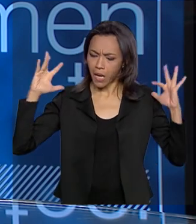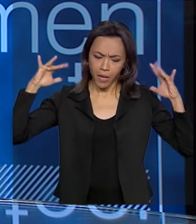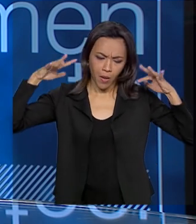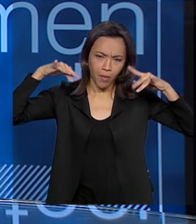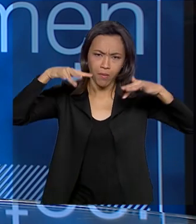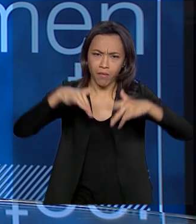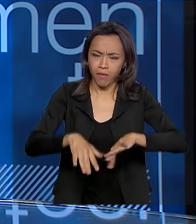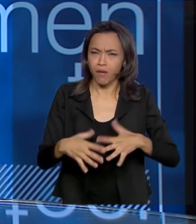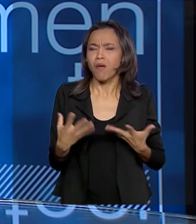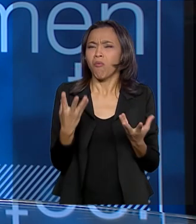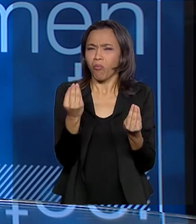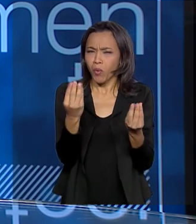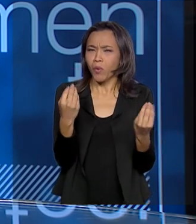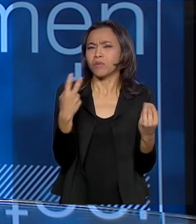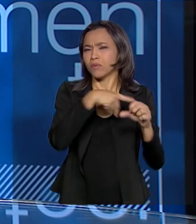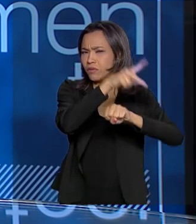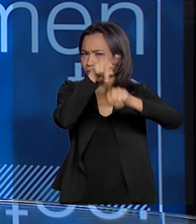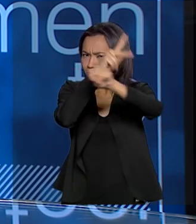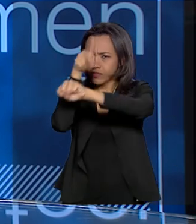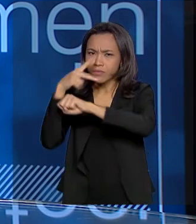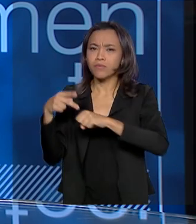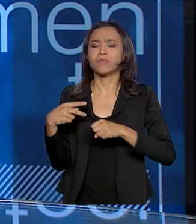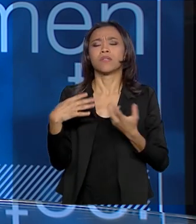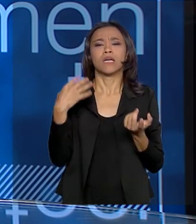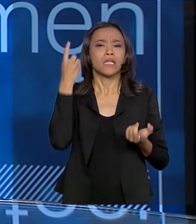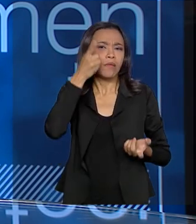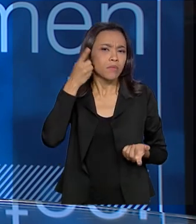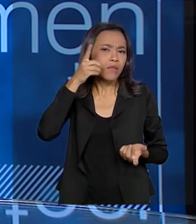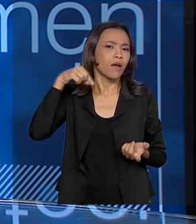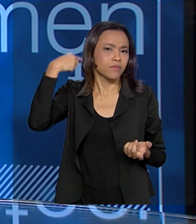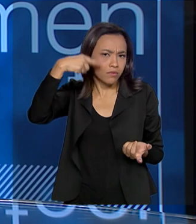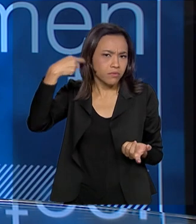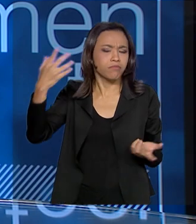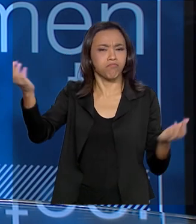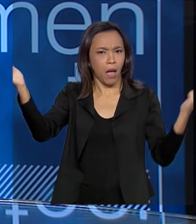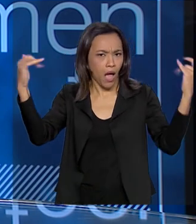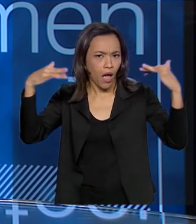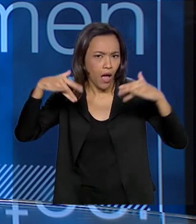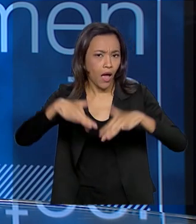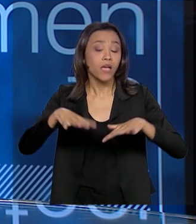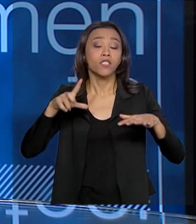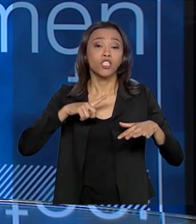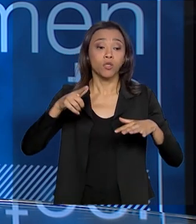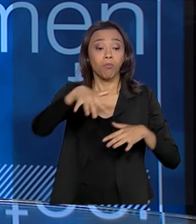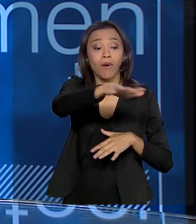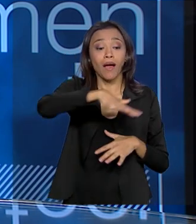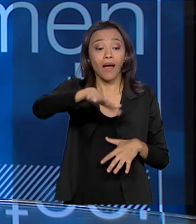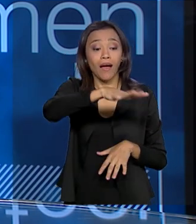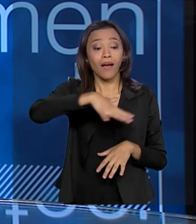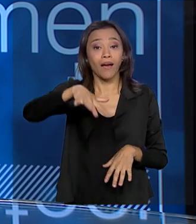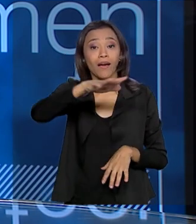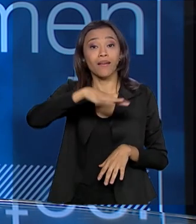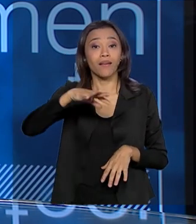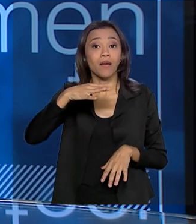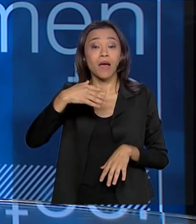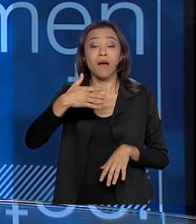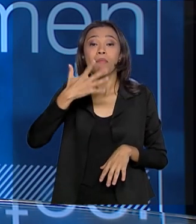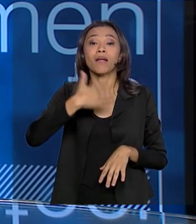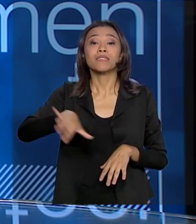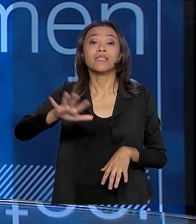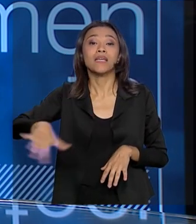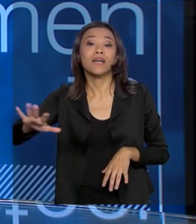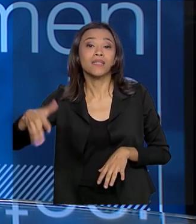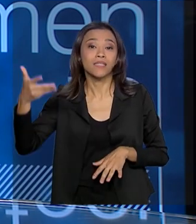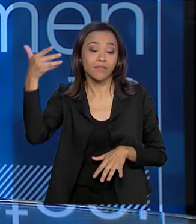Estado, muitos parlamentares, então envolveu a sociedade de uma forma geral. Tínhamos também uma área de visitação para as crianças, então foi